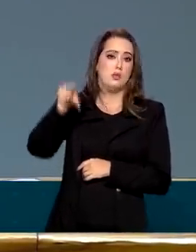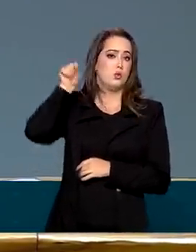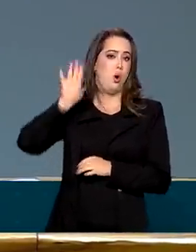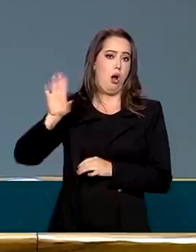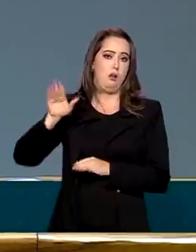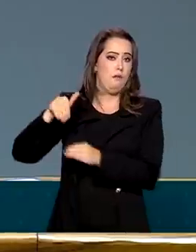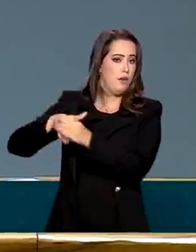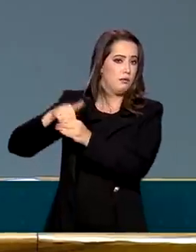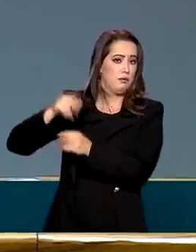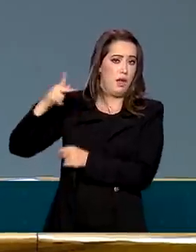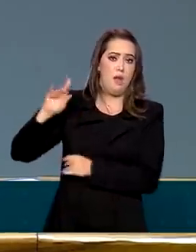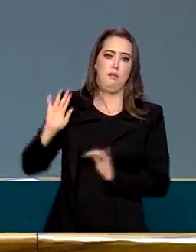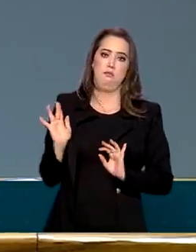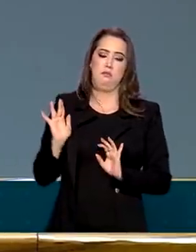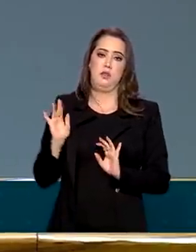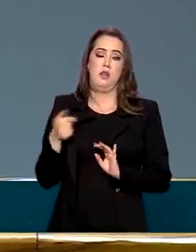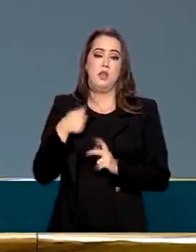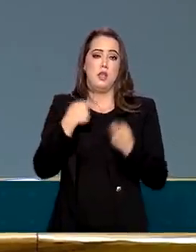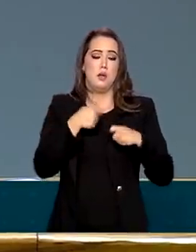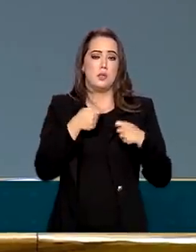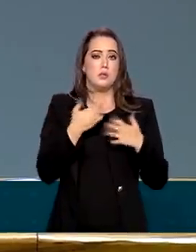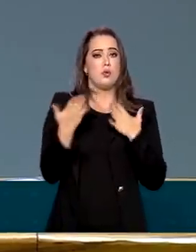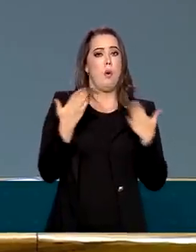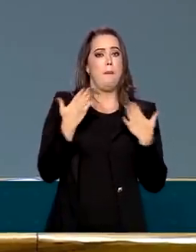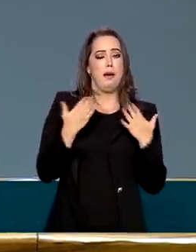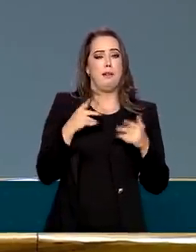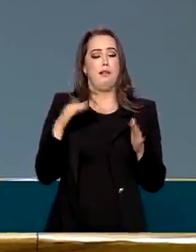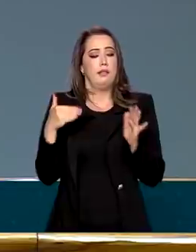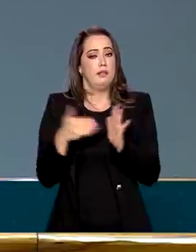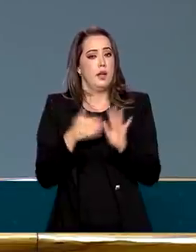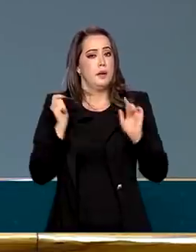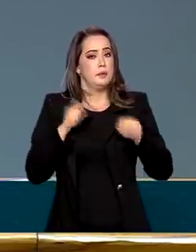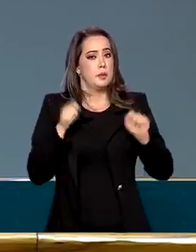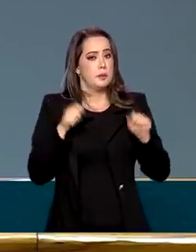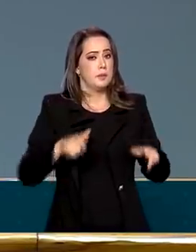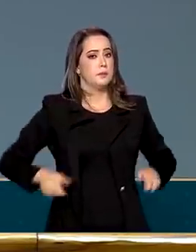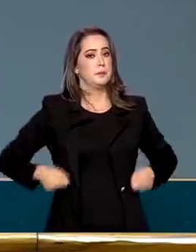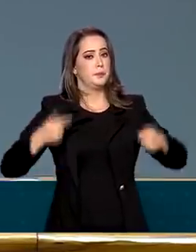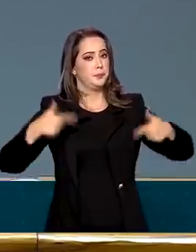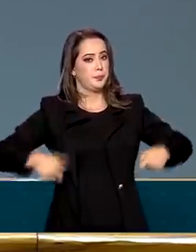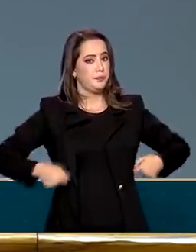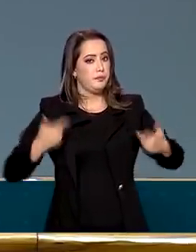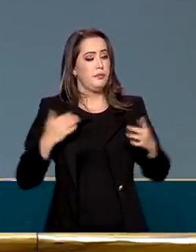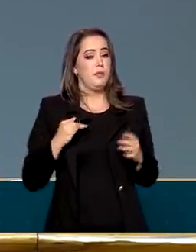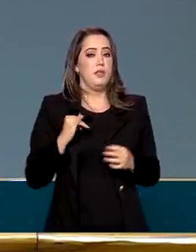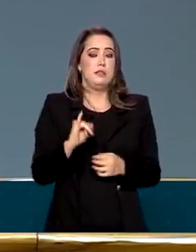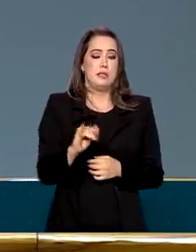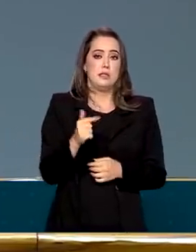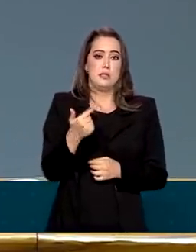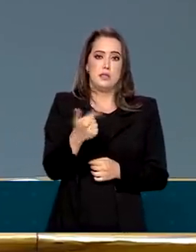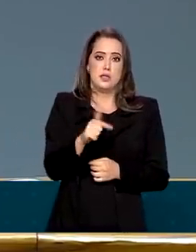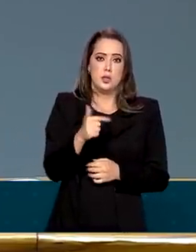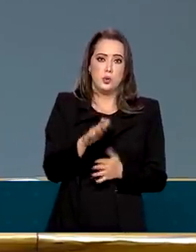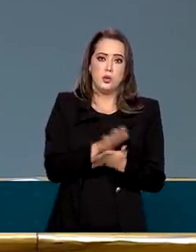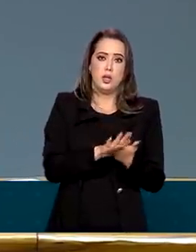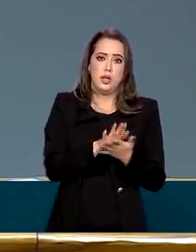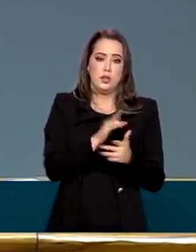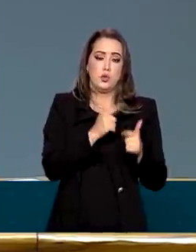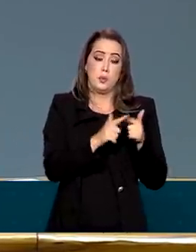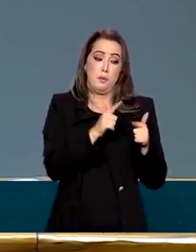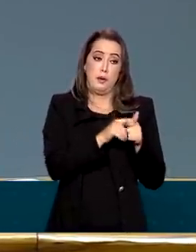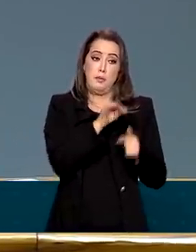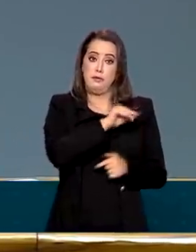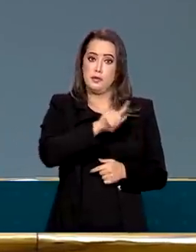E eu tenho que avaliar até o limite de onde é possível gastar sem abalar os fundamentos